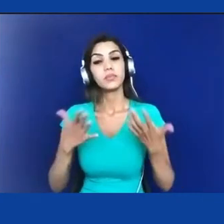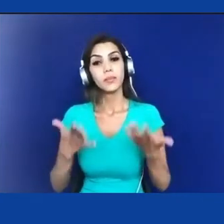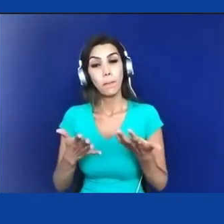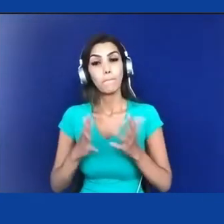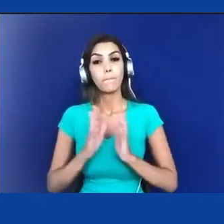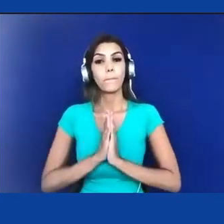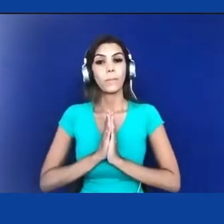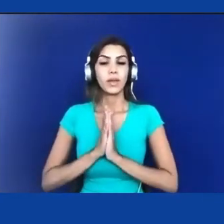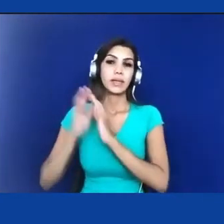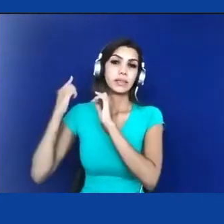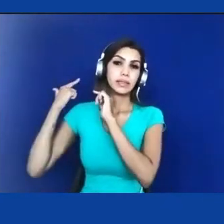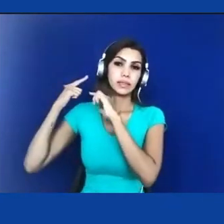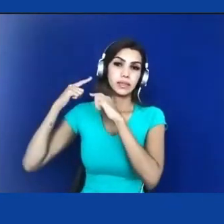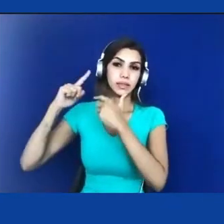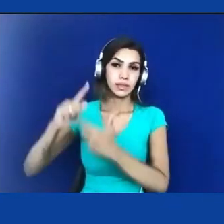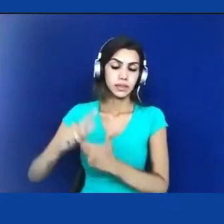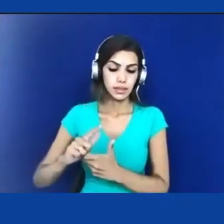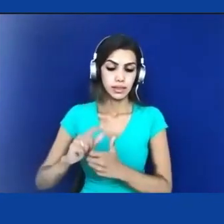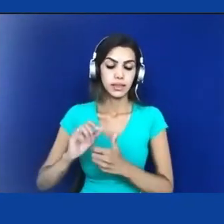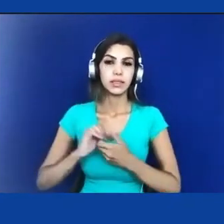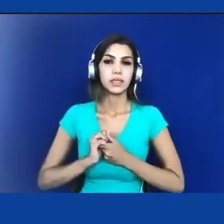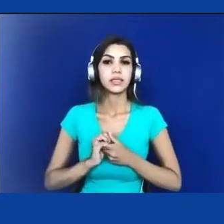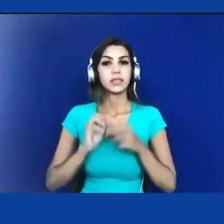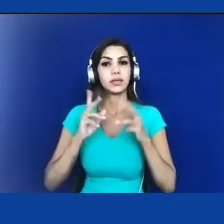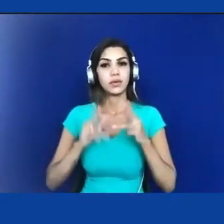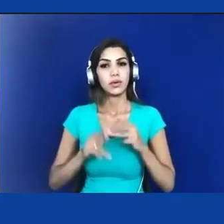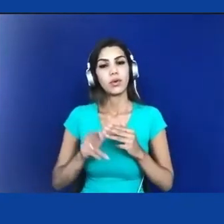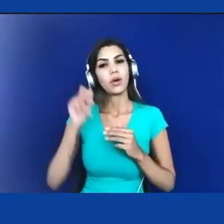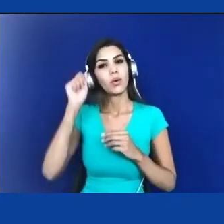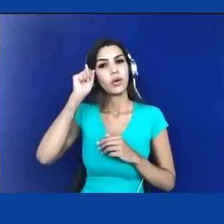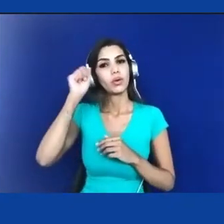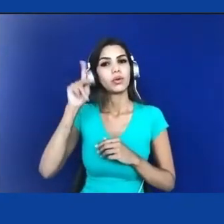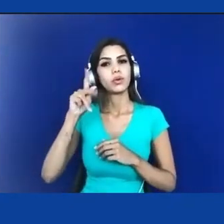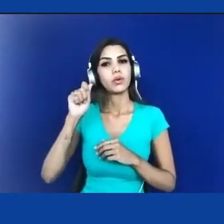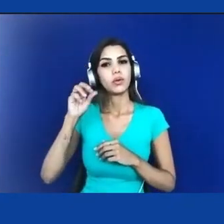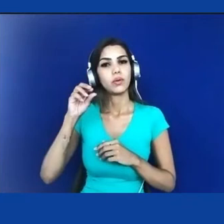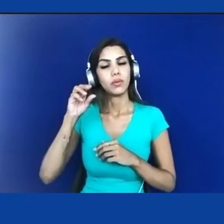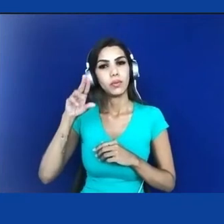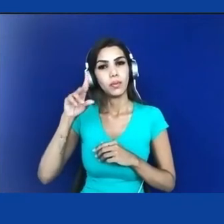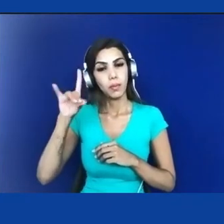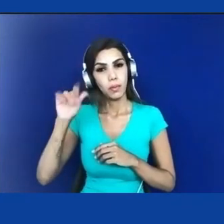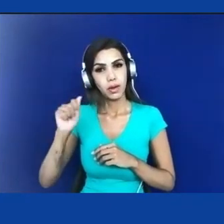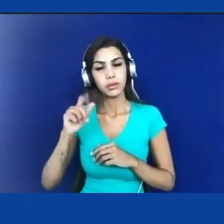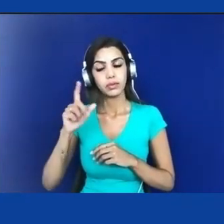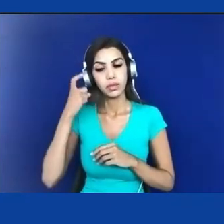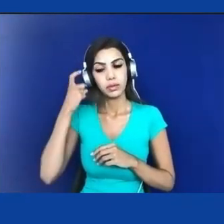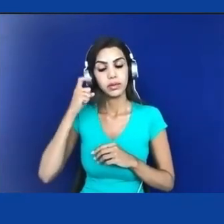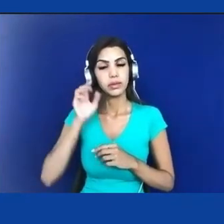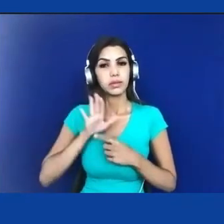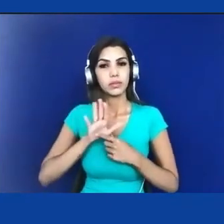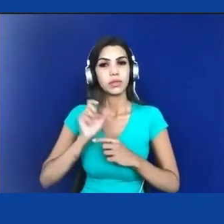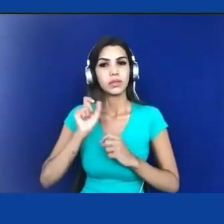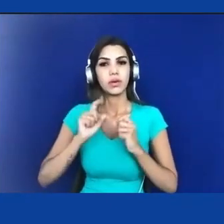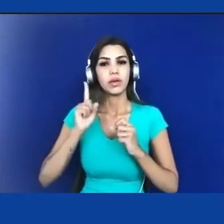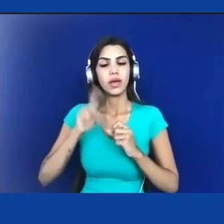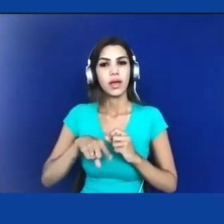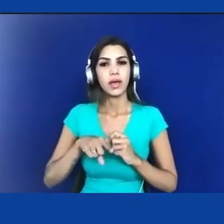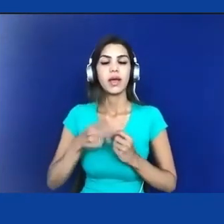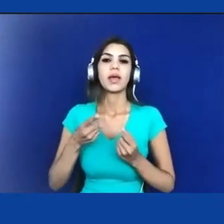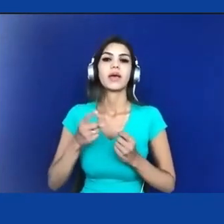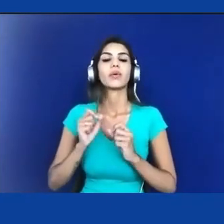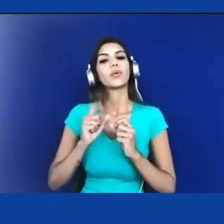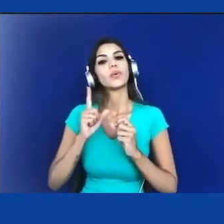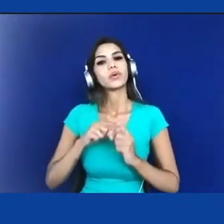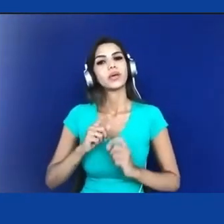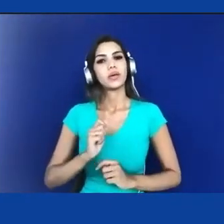crítica, como o Pado tenta mostrar, é o caráter essencialmente político, cientificista, antropocêntrico